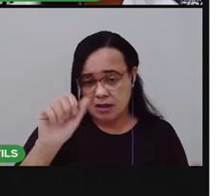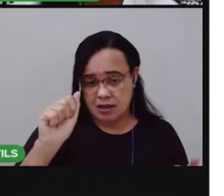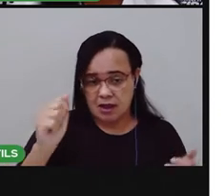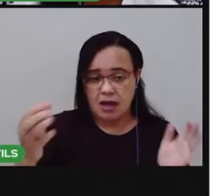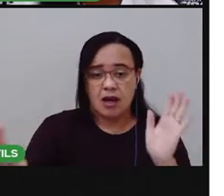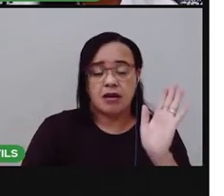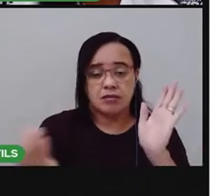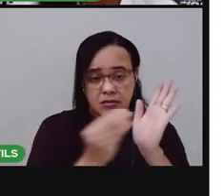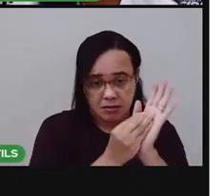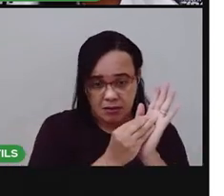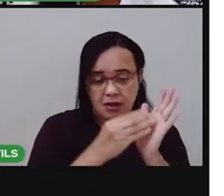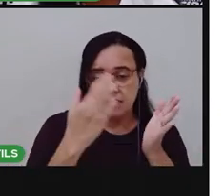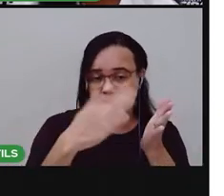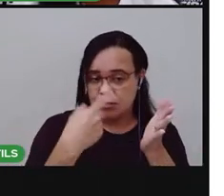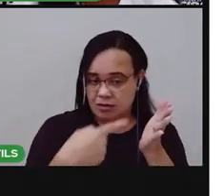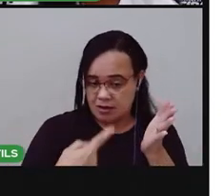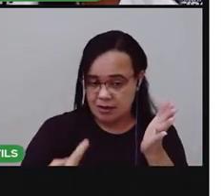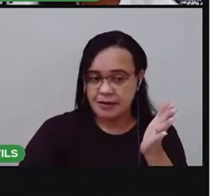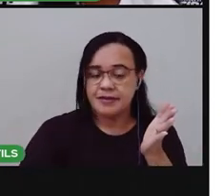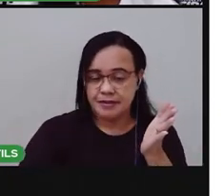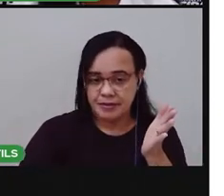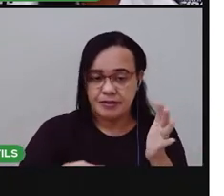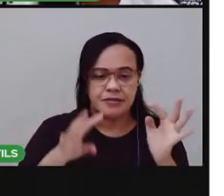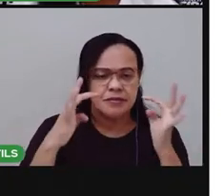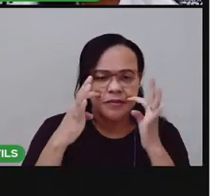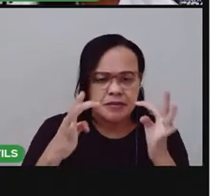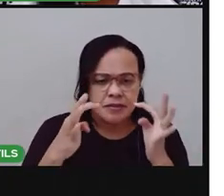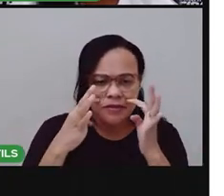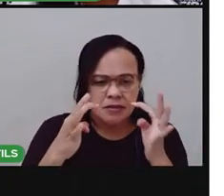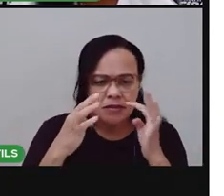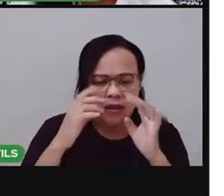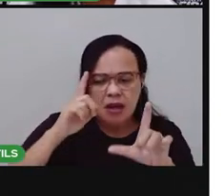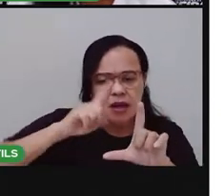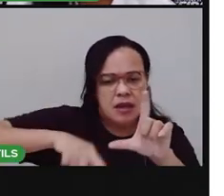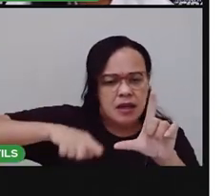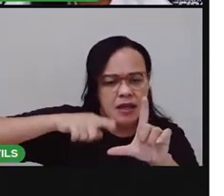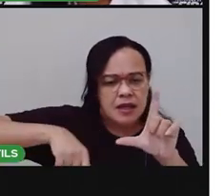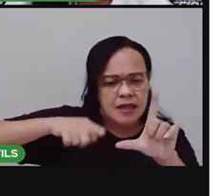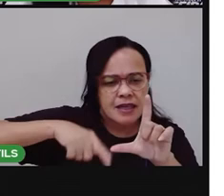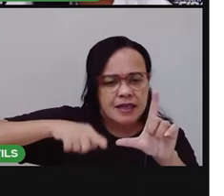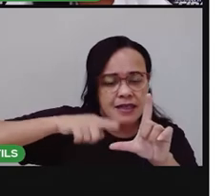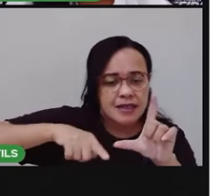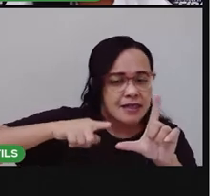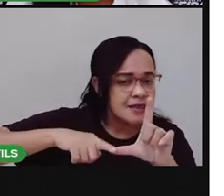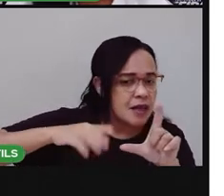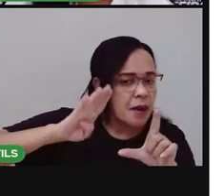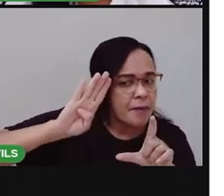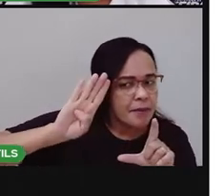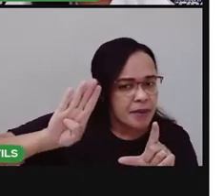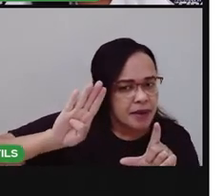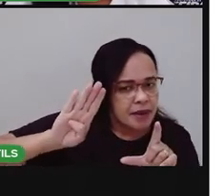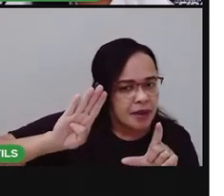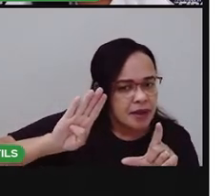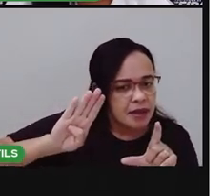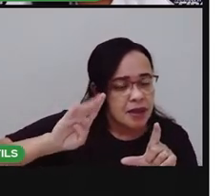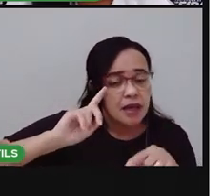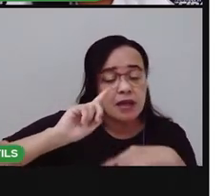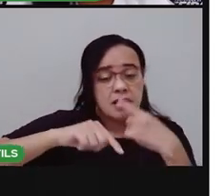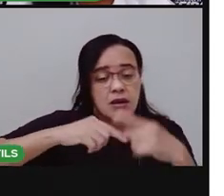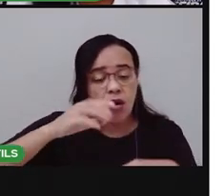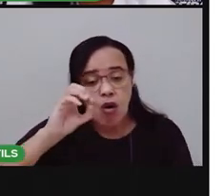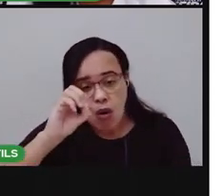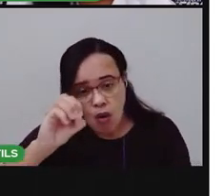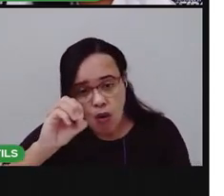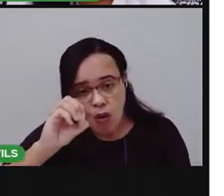caderno. Vá prestando atenção em qual letra inicial que a gente tem, aqui a letra B, depois a letra